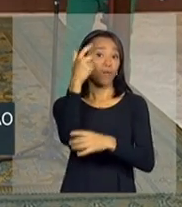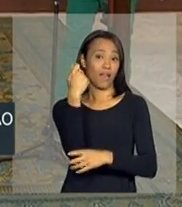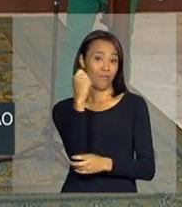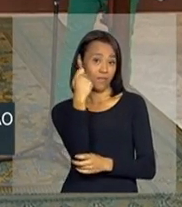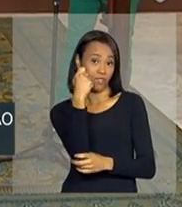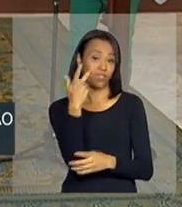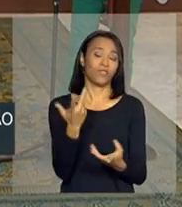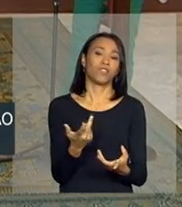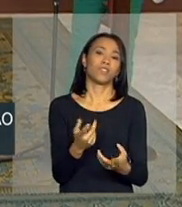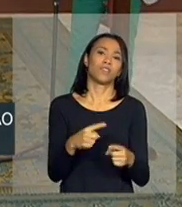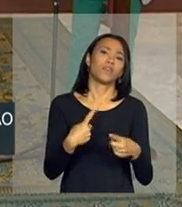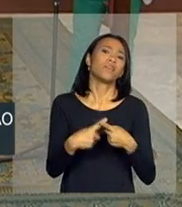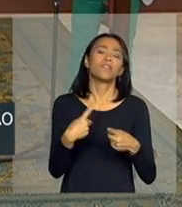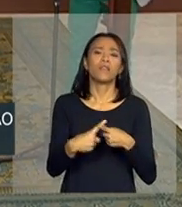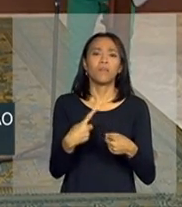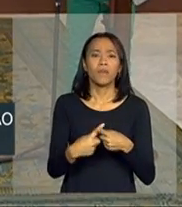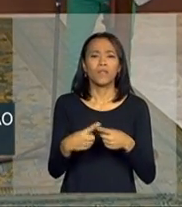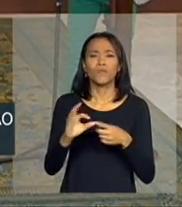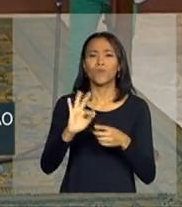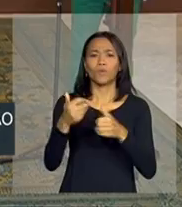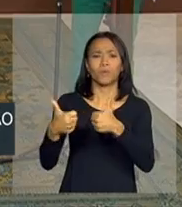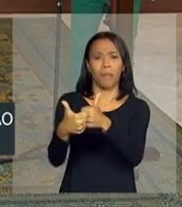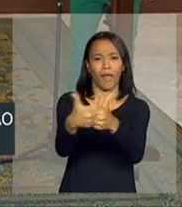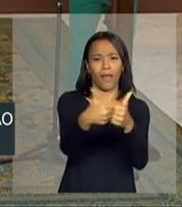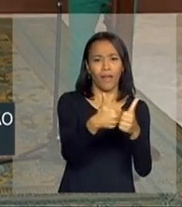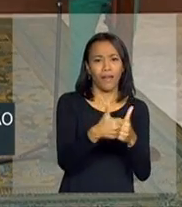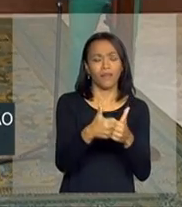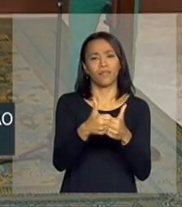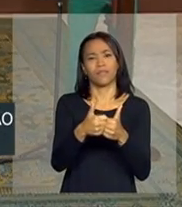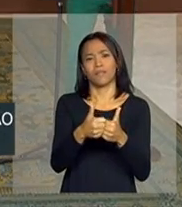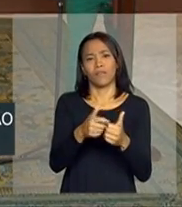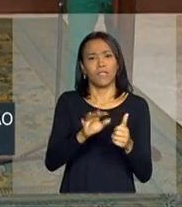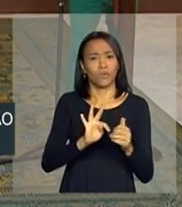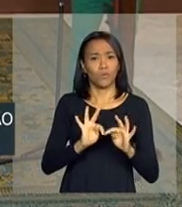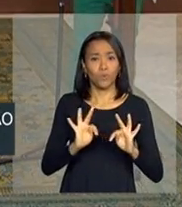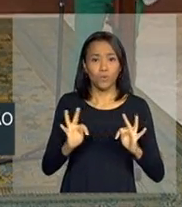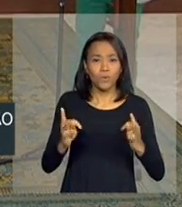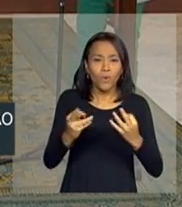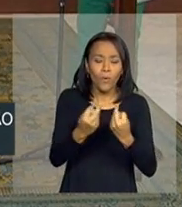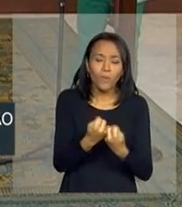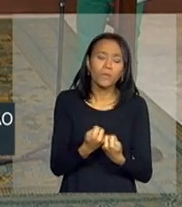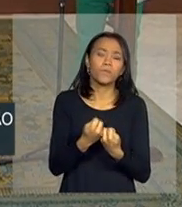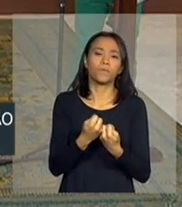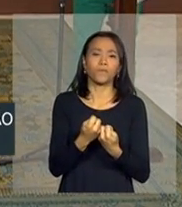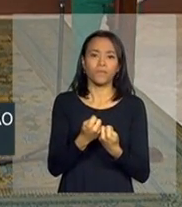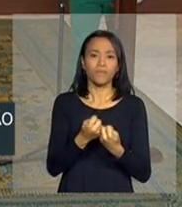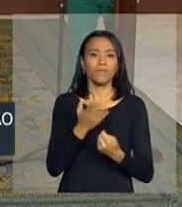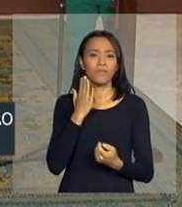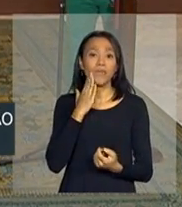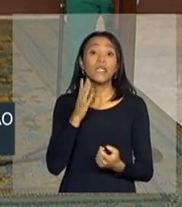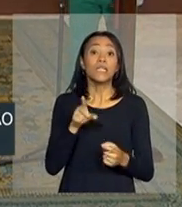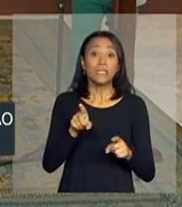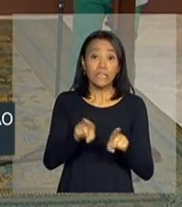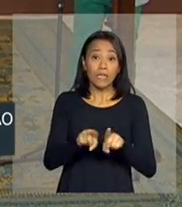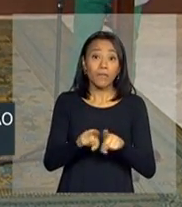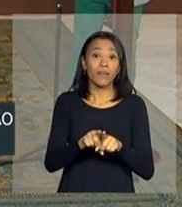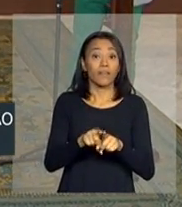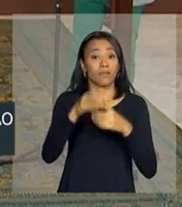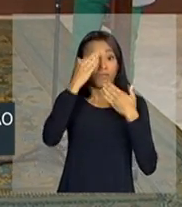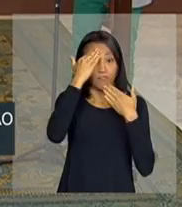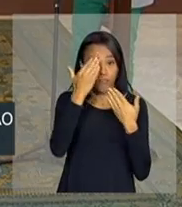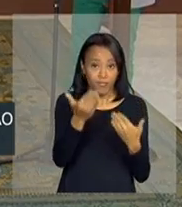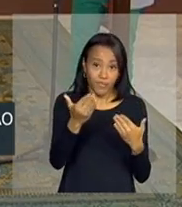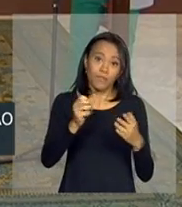o Udo, o Nofle, que eram todos pertos ali, Jorge Amado, todos circundavam aquela região, e também vos agradeço.